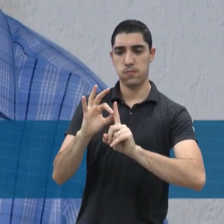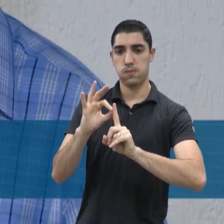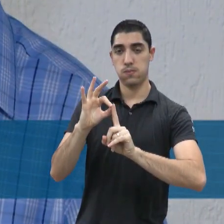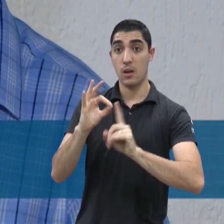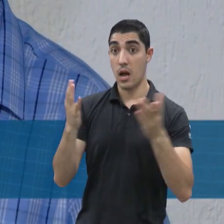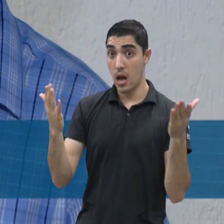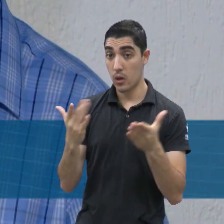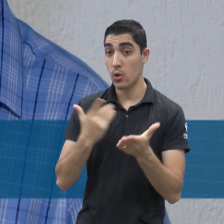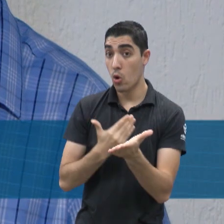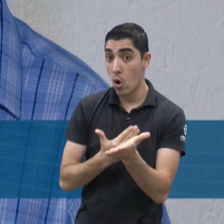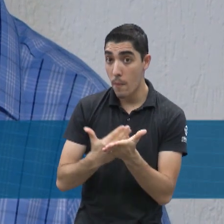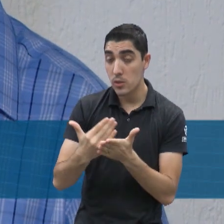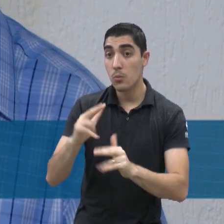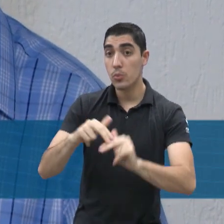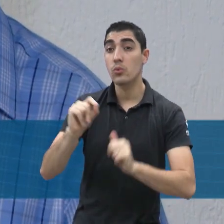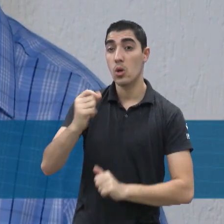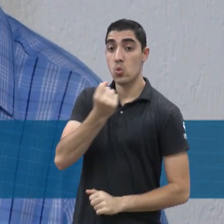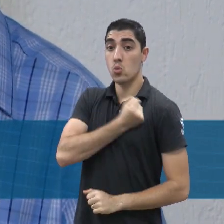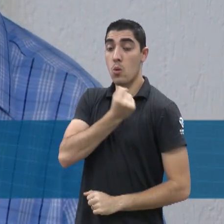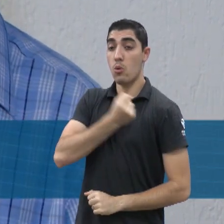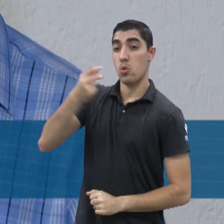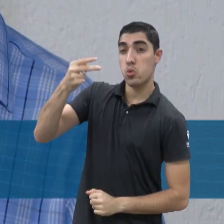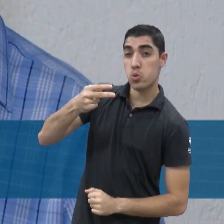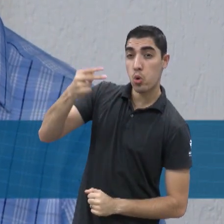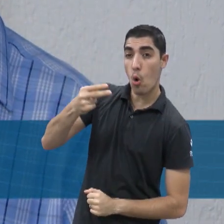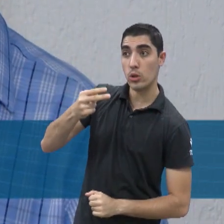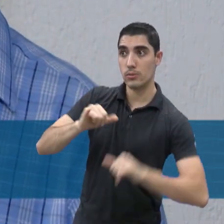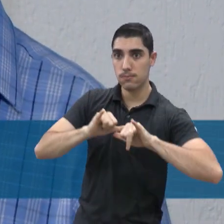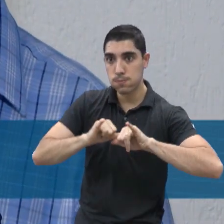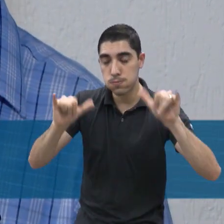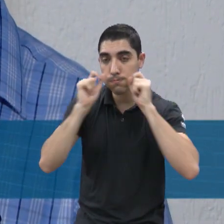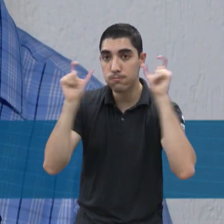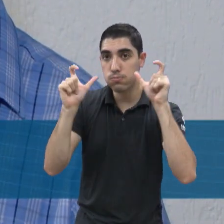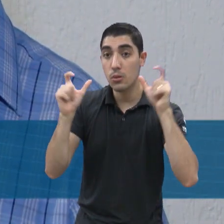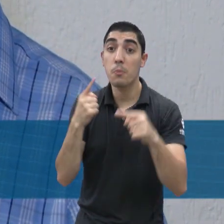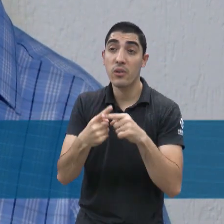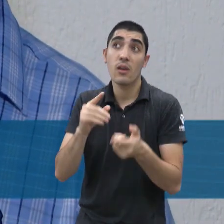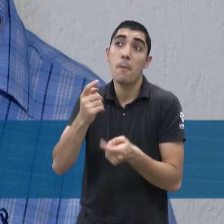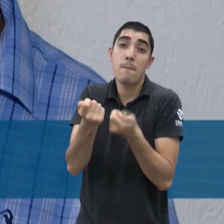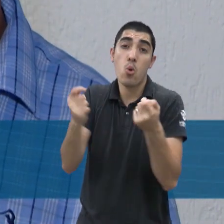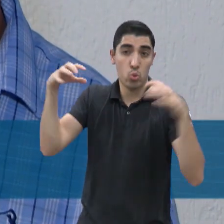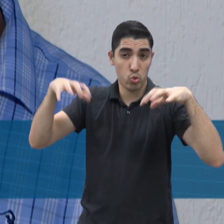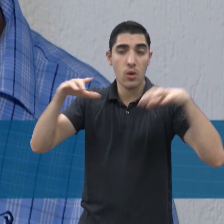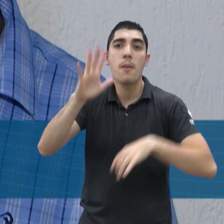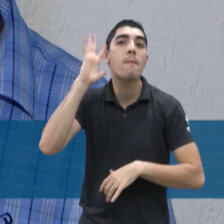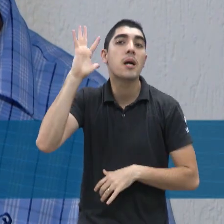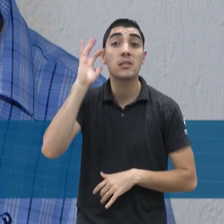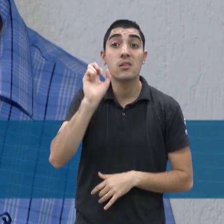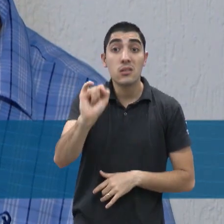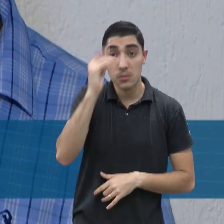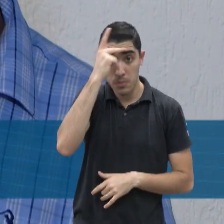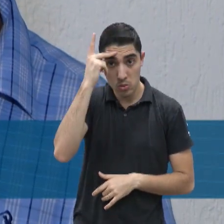2, falta de chuva. Então, seja, imagina se toda a população tivesse um pouco de energia solar. Não precisaríamos ligar as